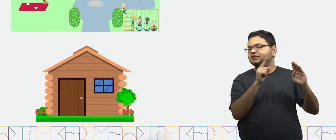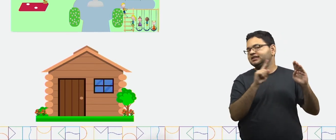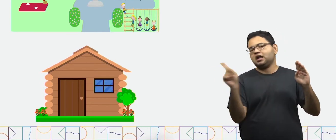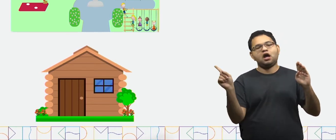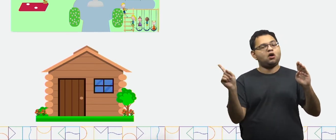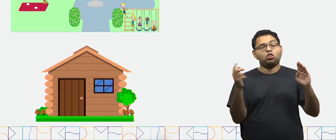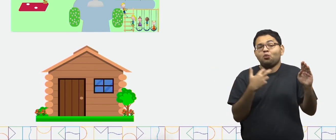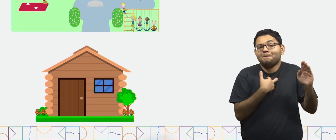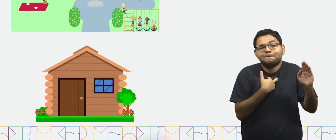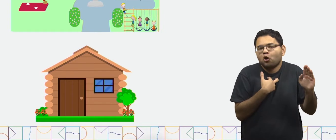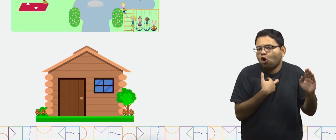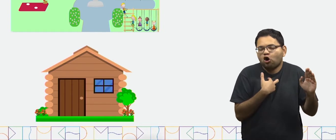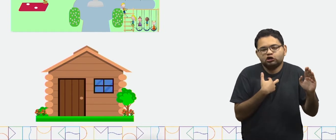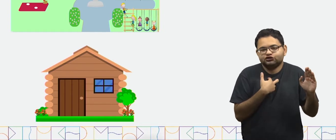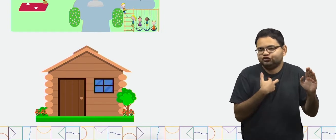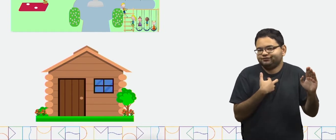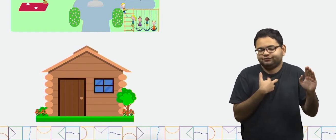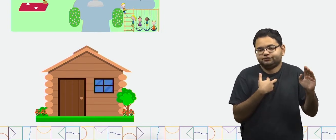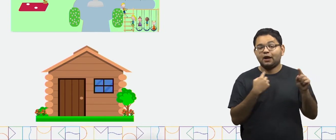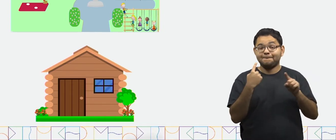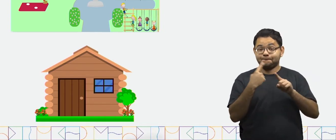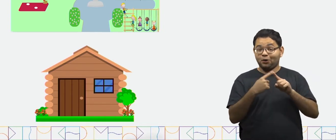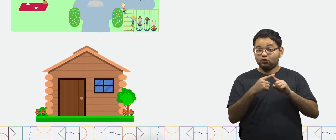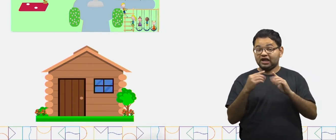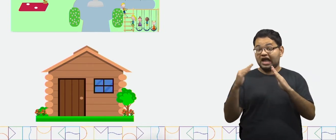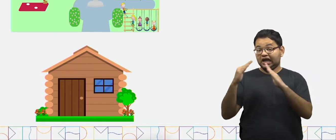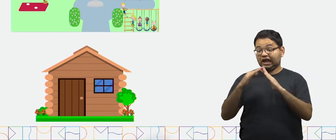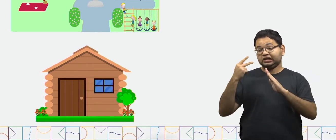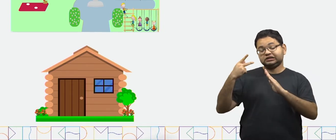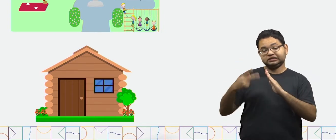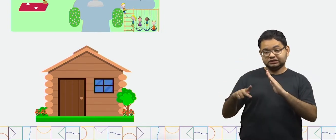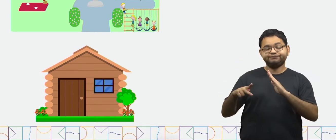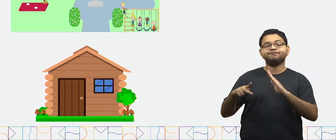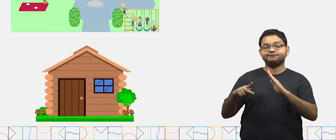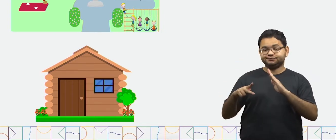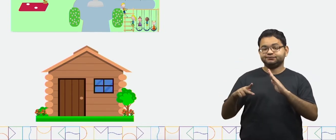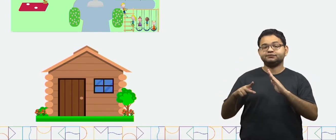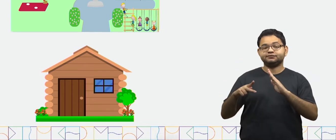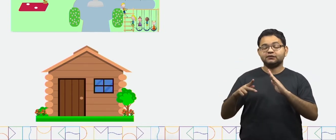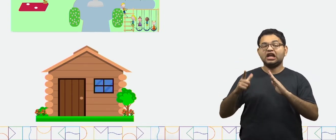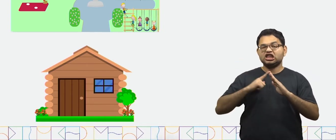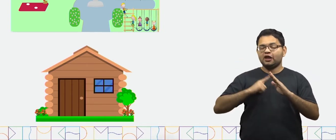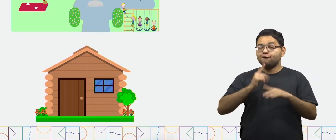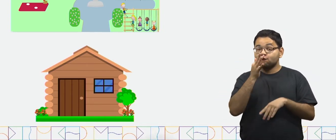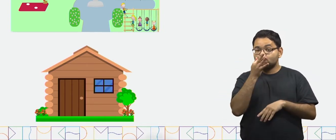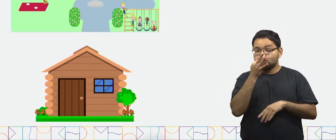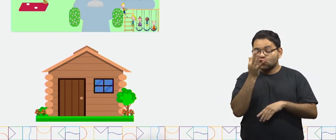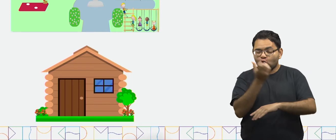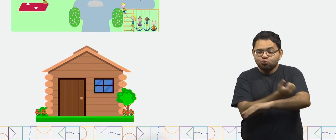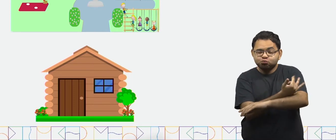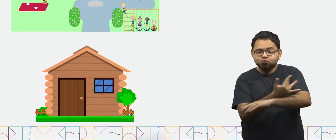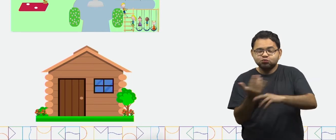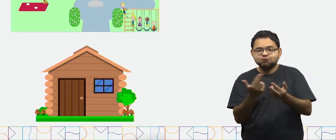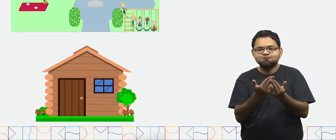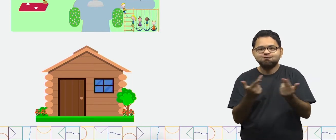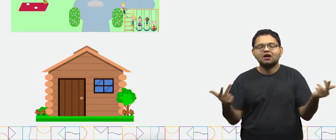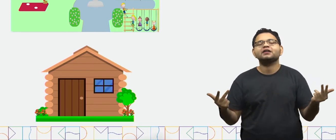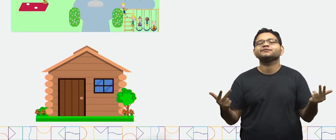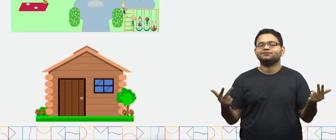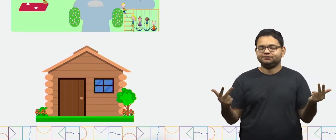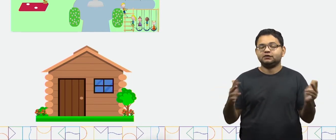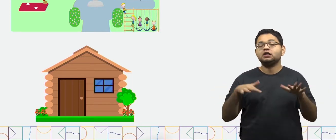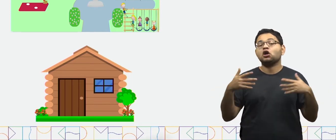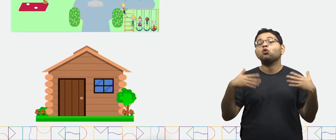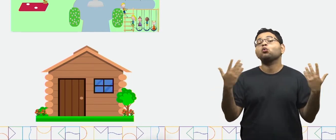gente. Isso não pode, porque a casa da mãe de Érica tem muitas flores. Então,